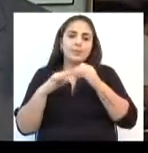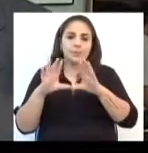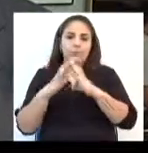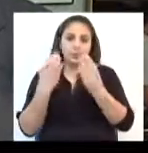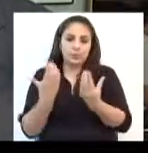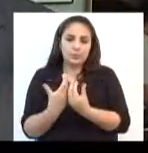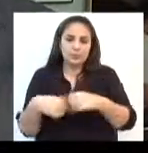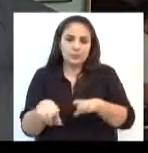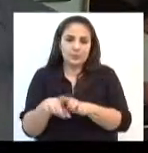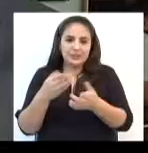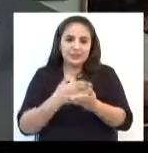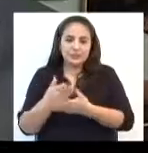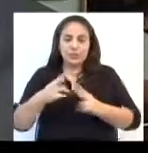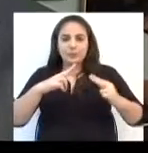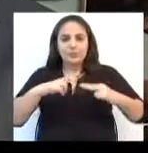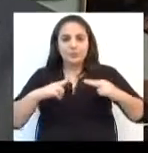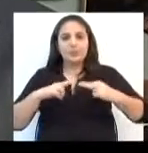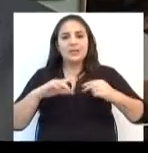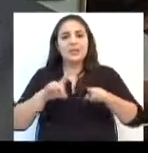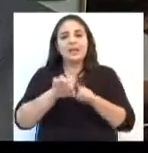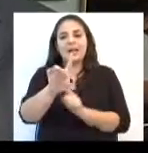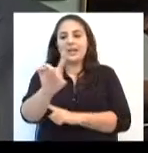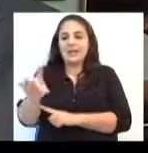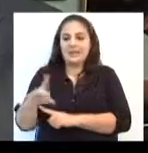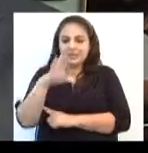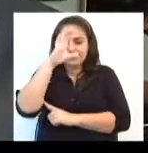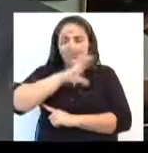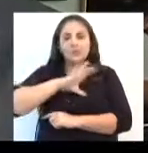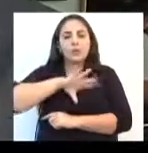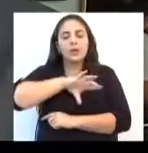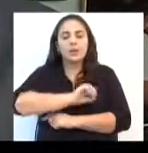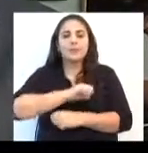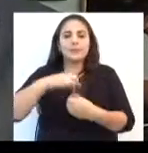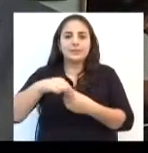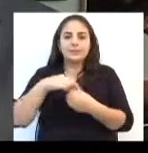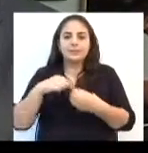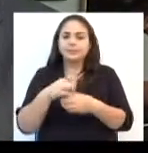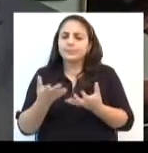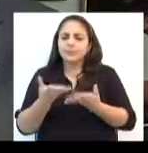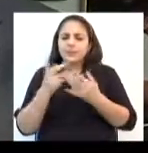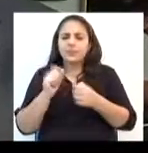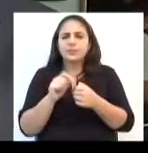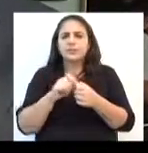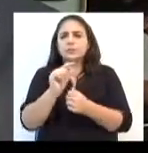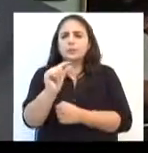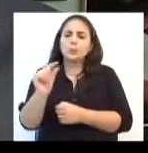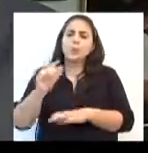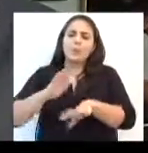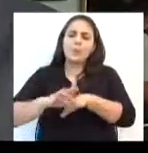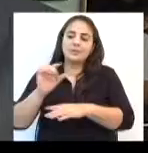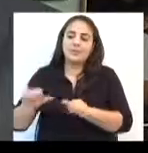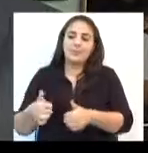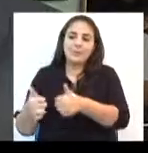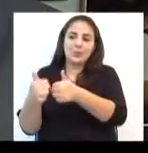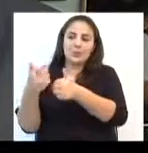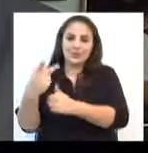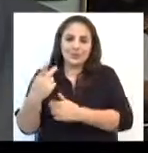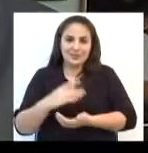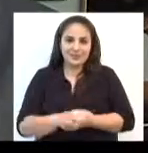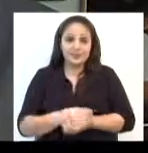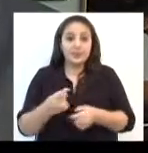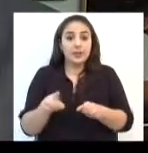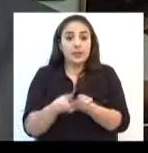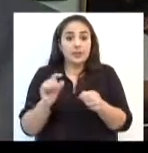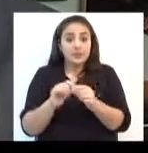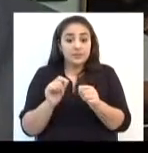a comunidade, que é a iniciativa privada, cada cidadão que ama a sua cidade, que quer fazer um pouco por ela. Porque essas pessoas que